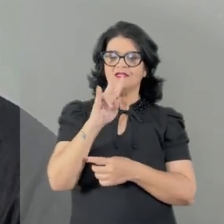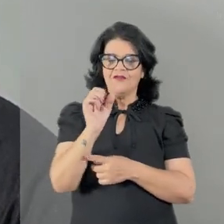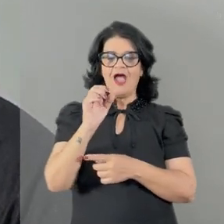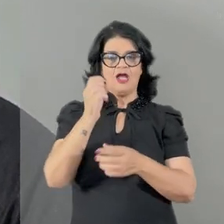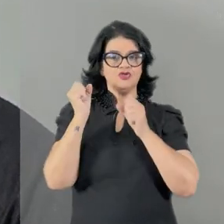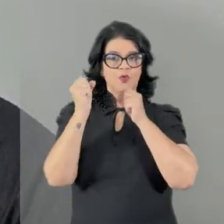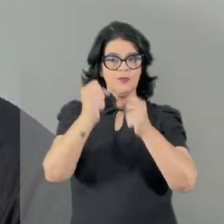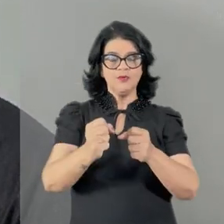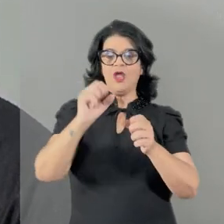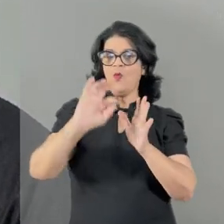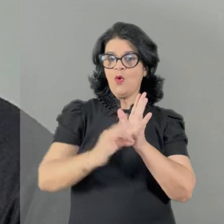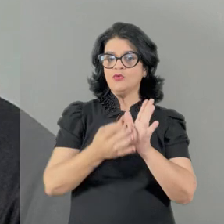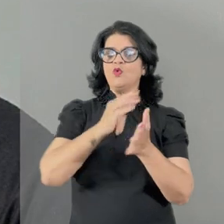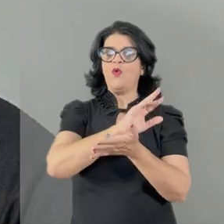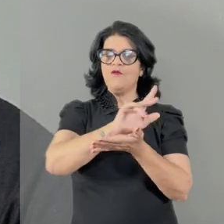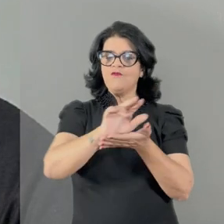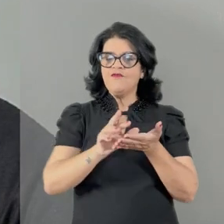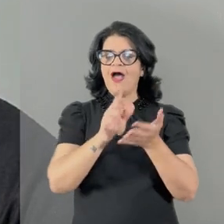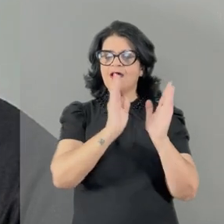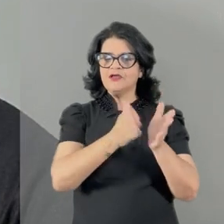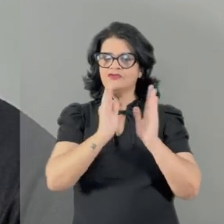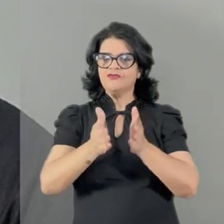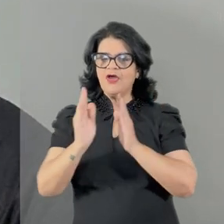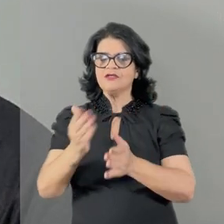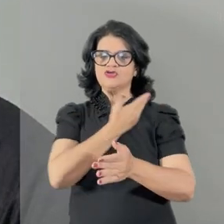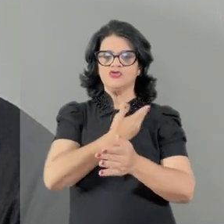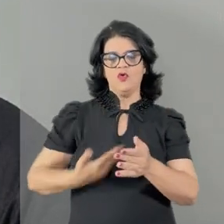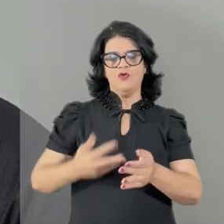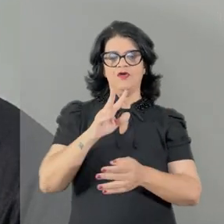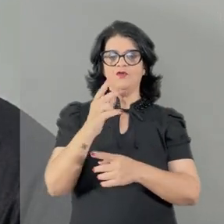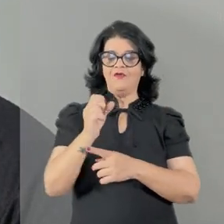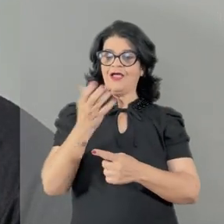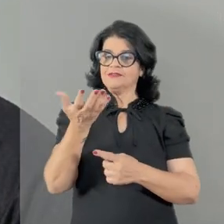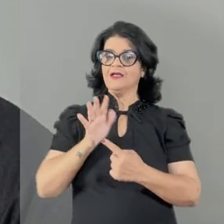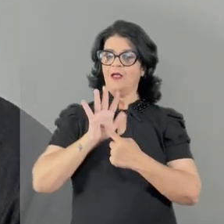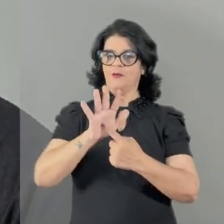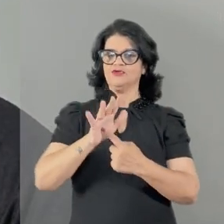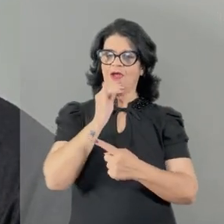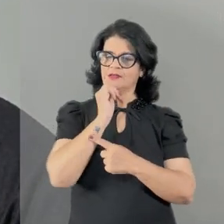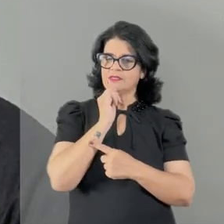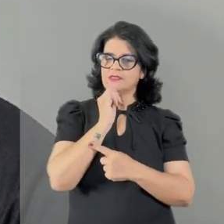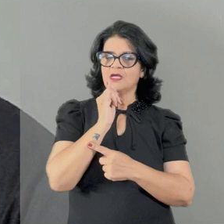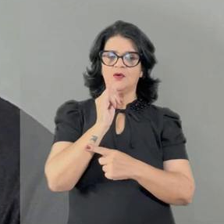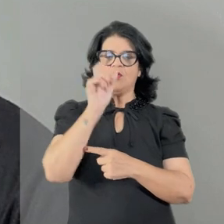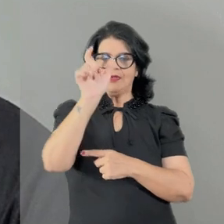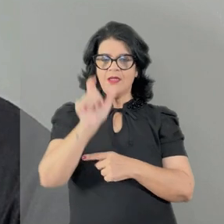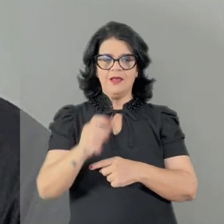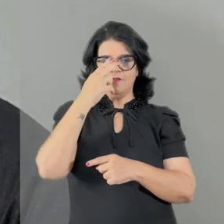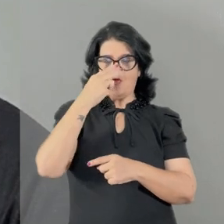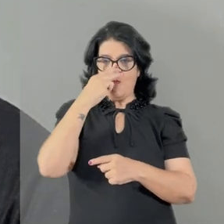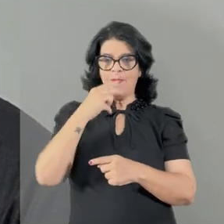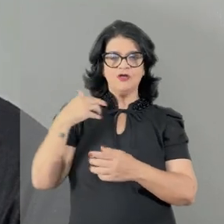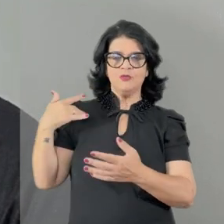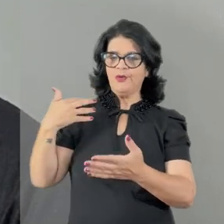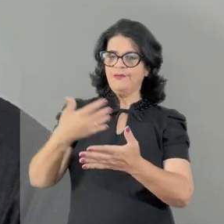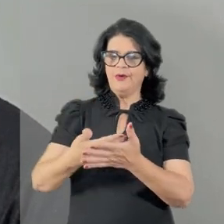O autor tenta mostrar as diversas fases do governo de Vargas, ou melhor dizendo, que Vargas não foi o mesmo indivíduo ao longo do